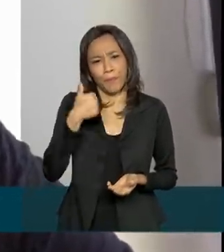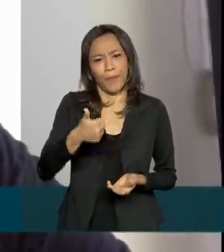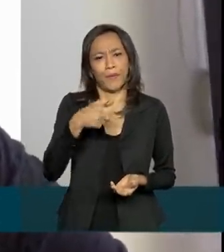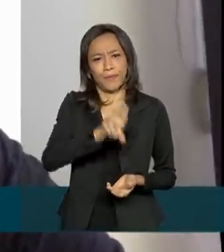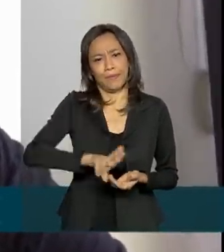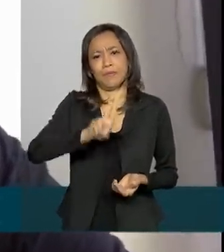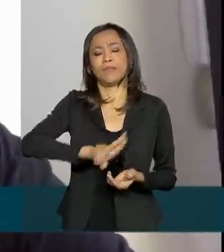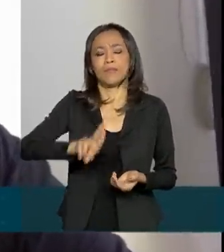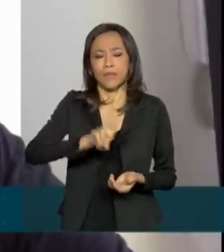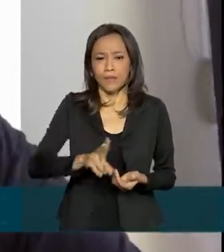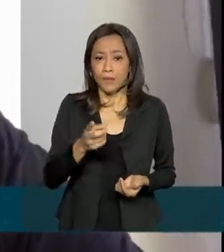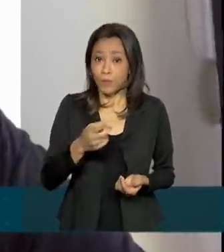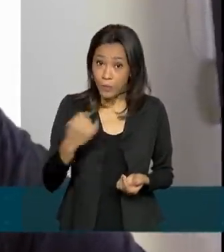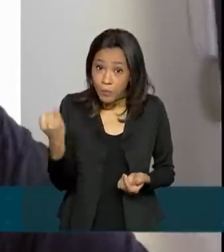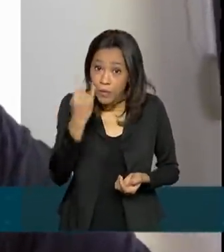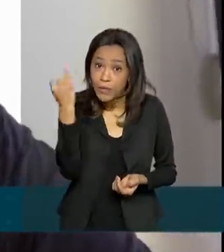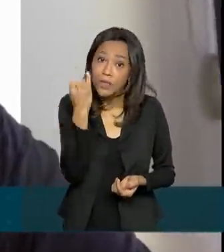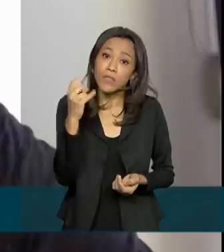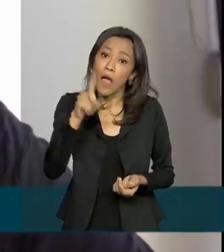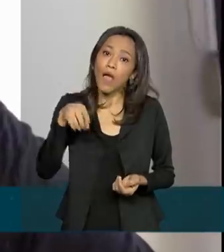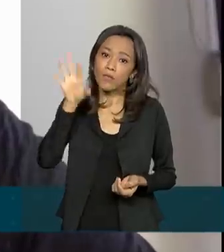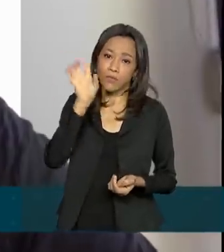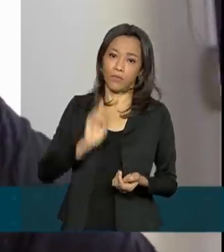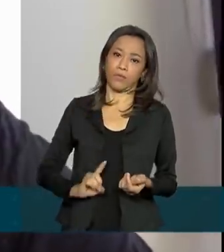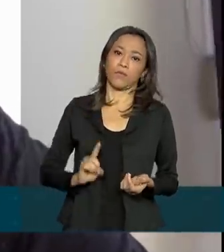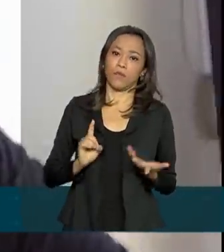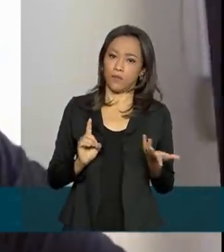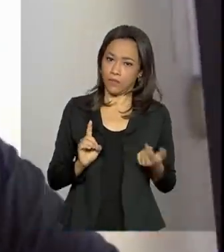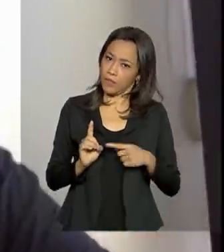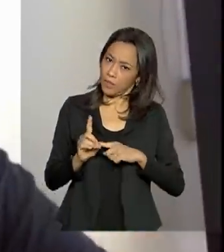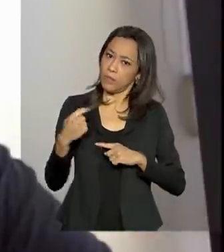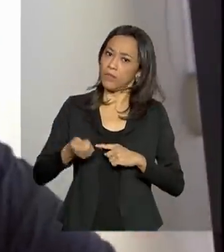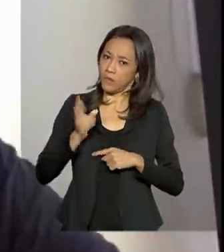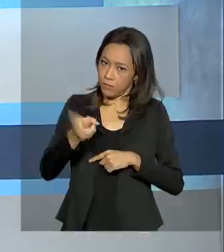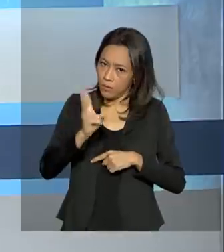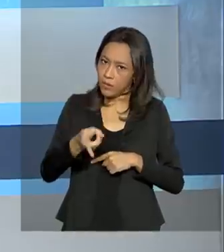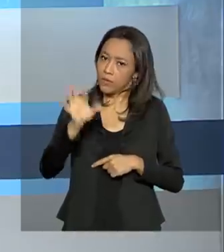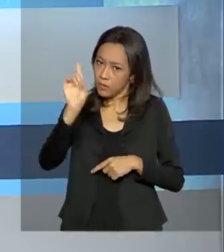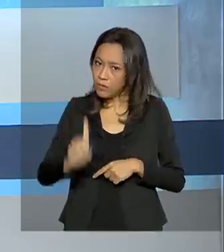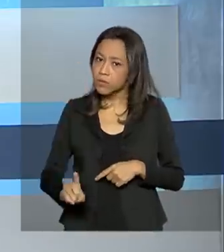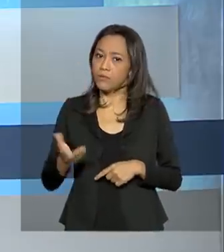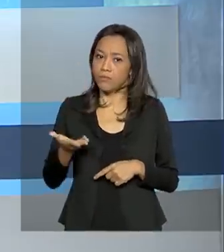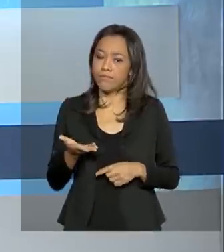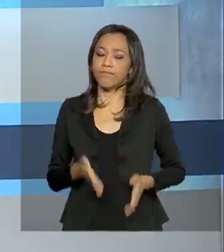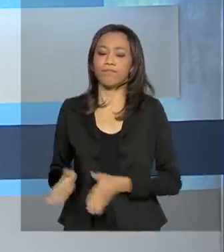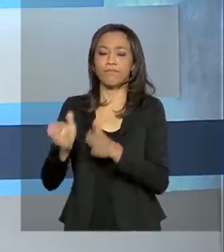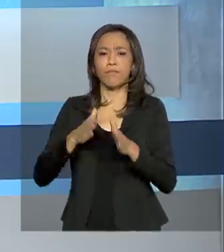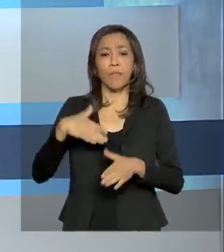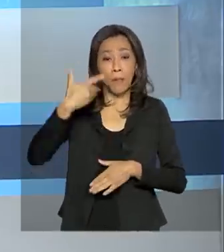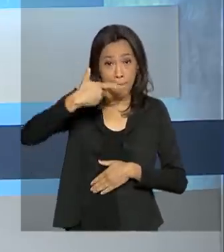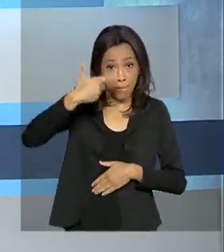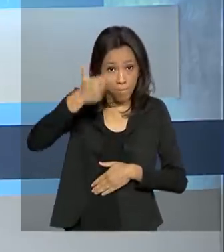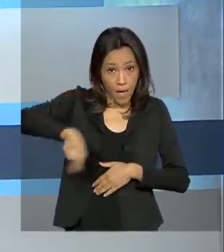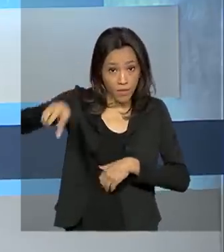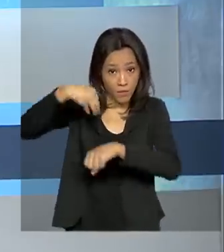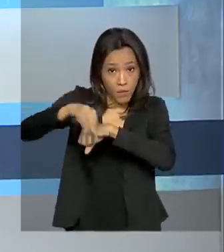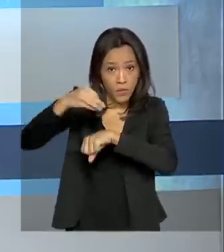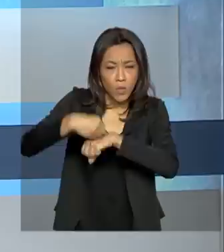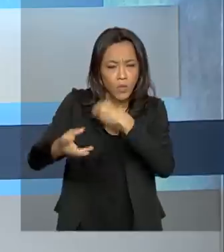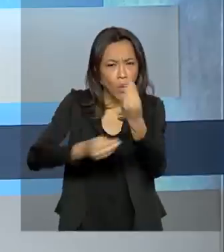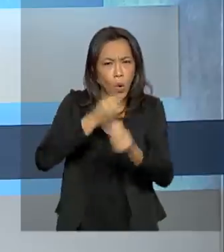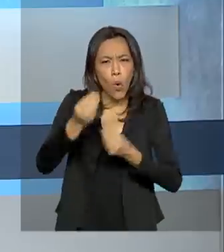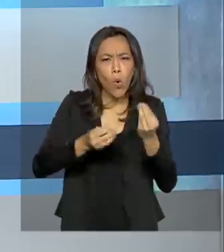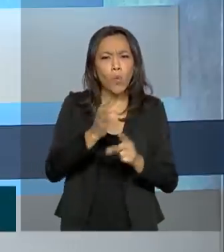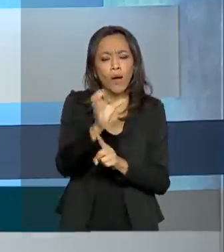Eu acho importante, é um direito adquirido e deve ser mantido. Mais informações sobre o calendário de